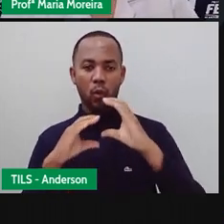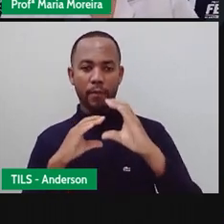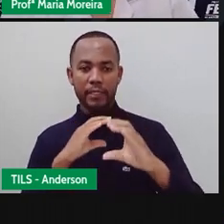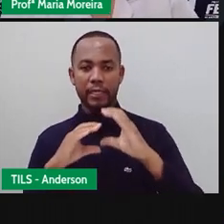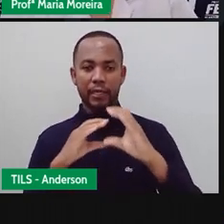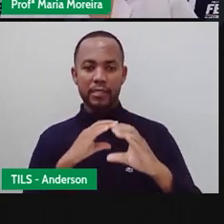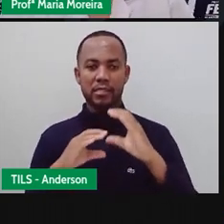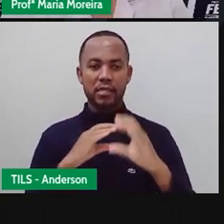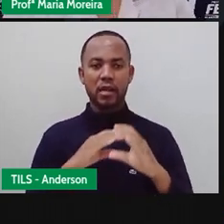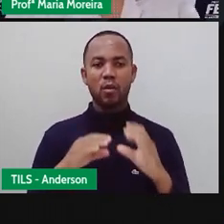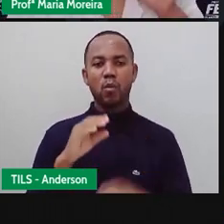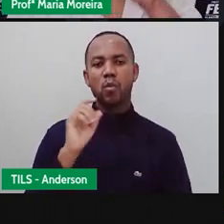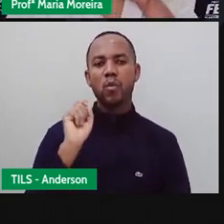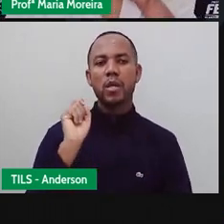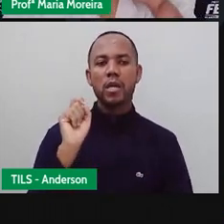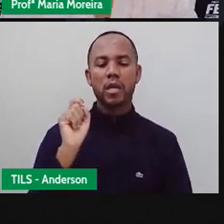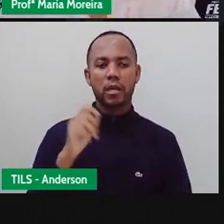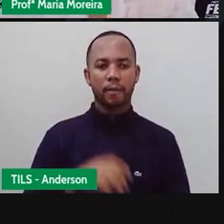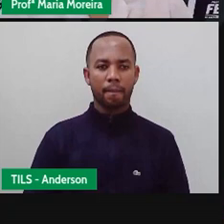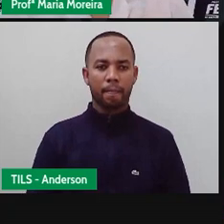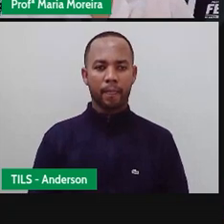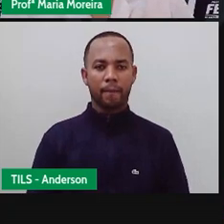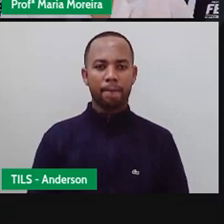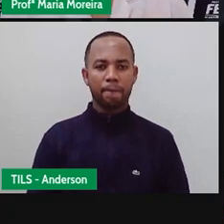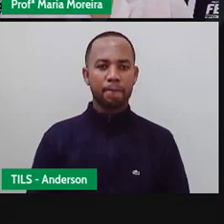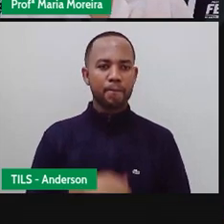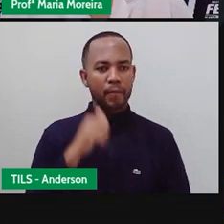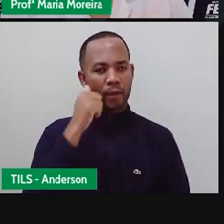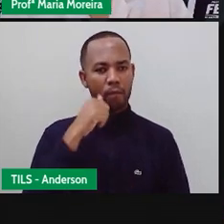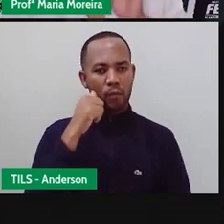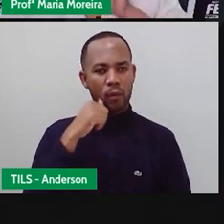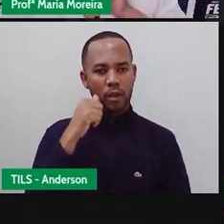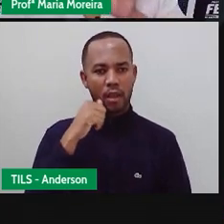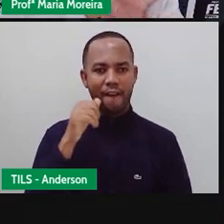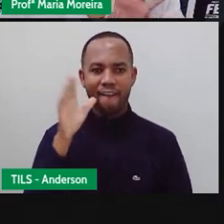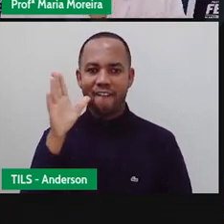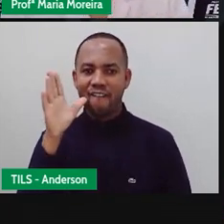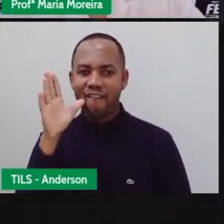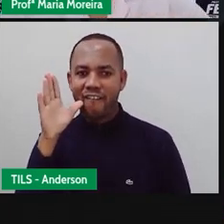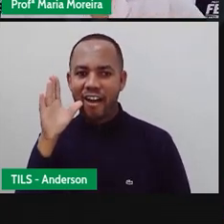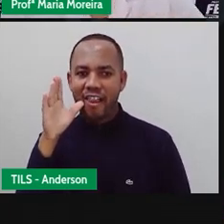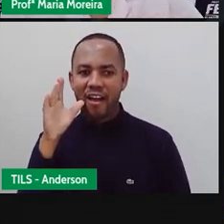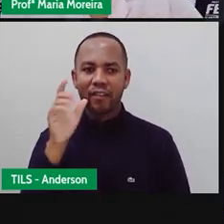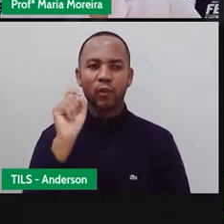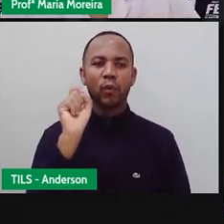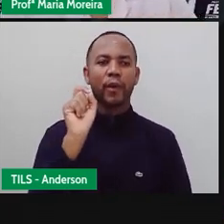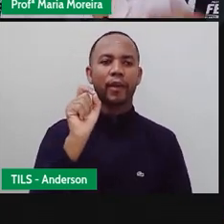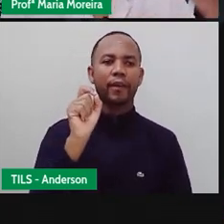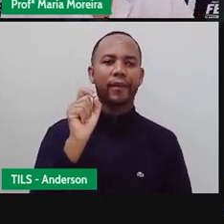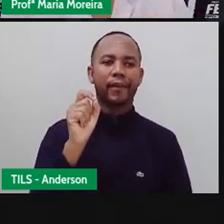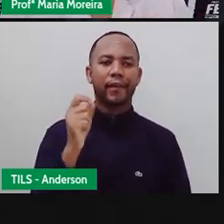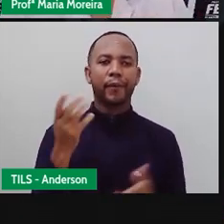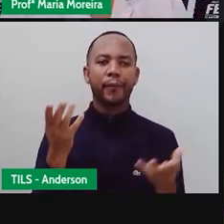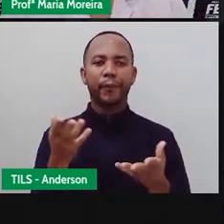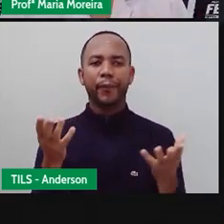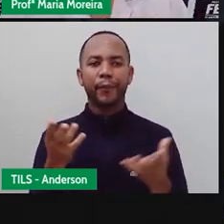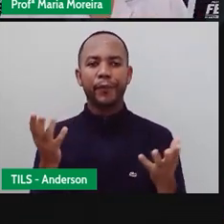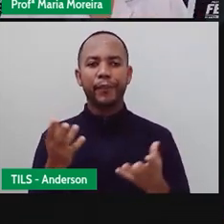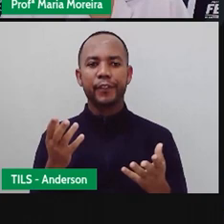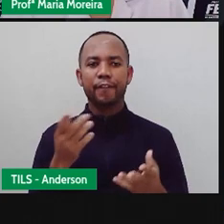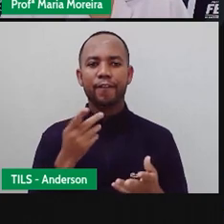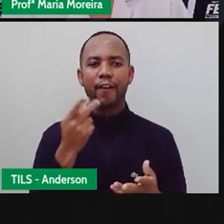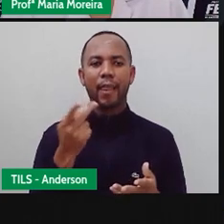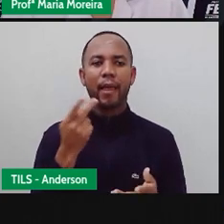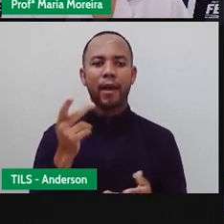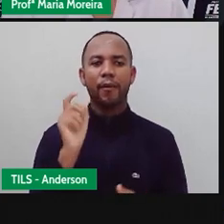e o que será, Anderson, olha só, essa moça aí falando, né, para outro, o que será que vamos falar sobre os meios de